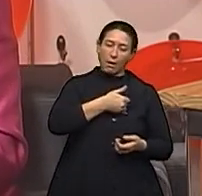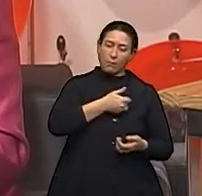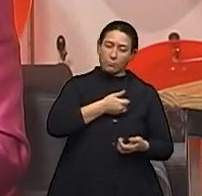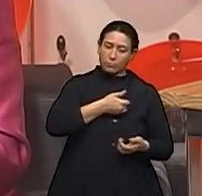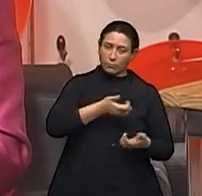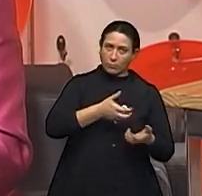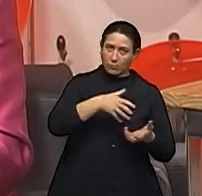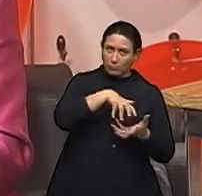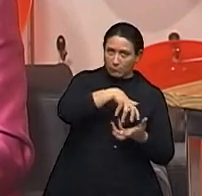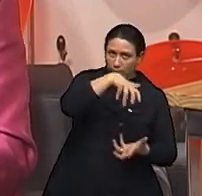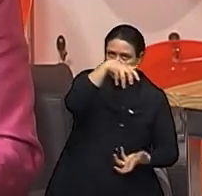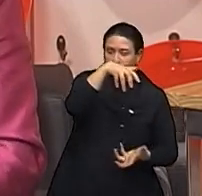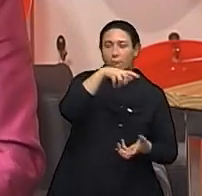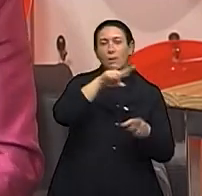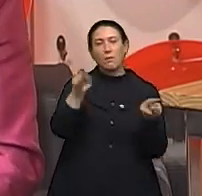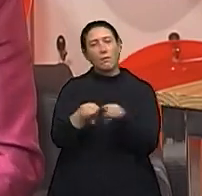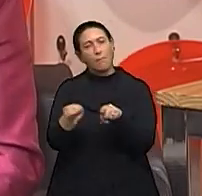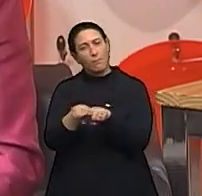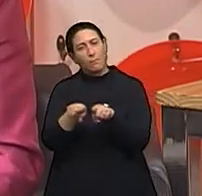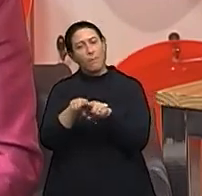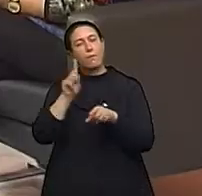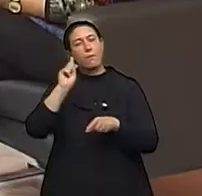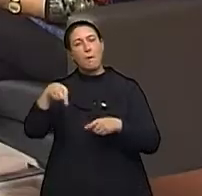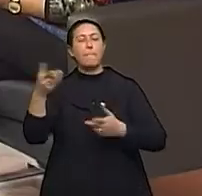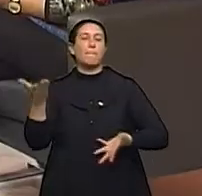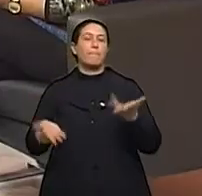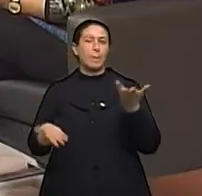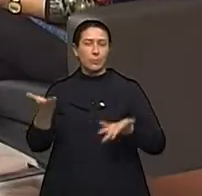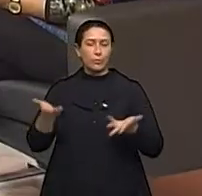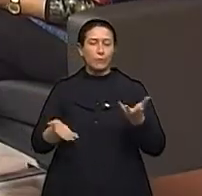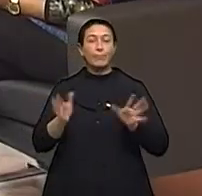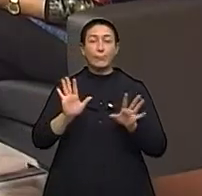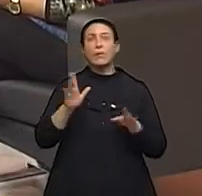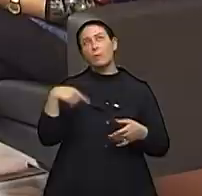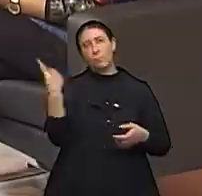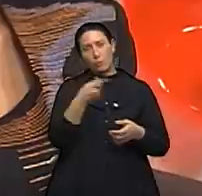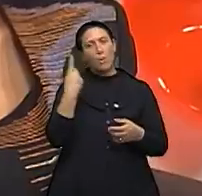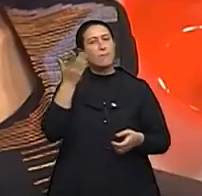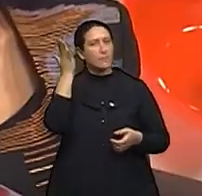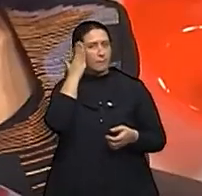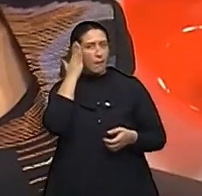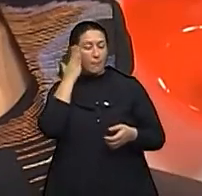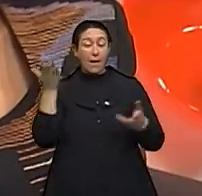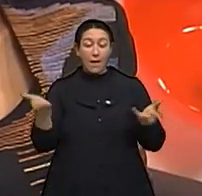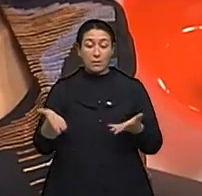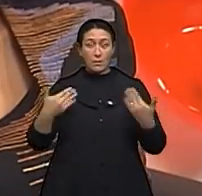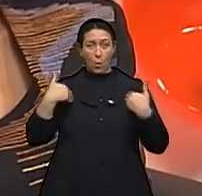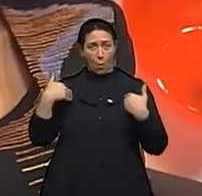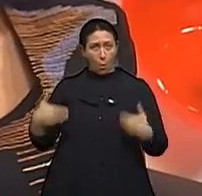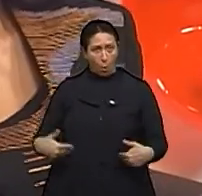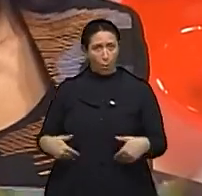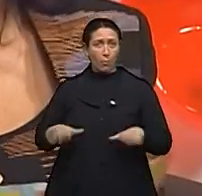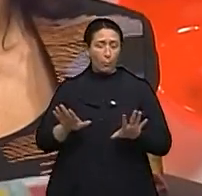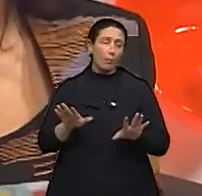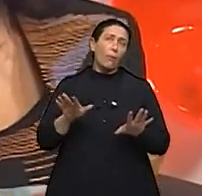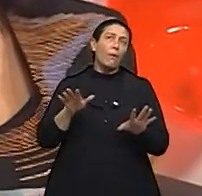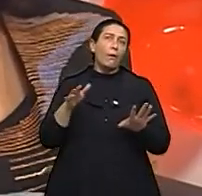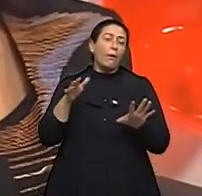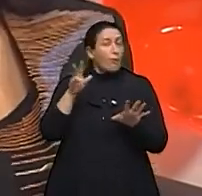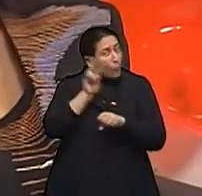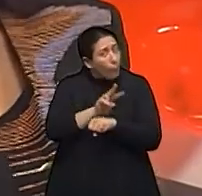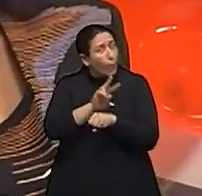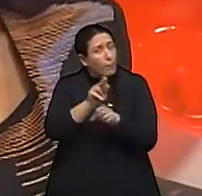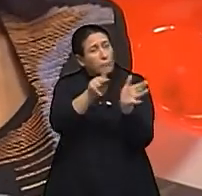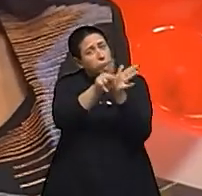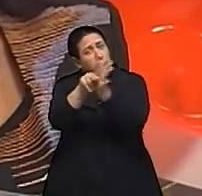aumento do peso. Então, a gente sabe que esse corpo é só um que a gente tem, não adianta a comissão da vizinha, que nem eu digo, né? Cuide do seu,